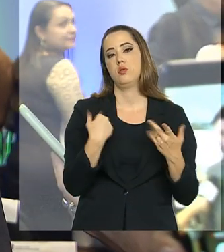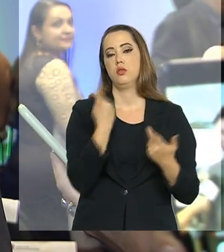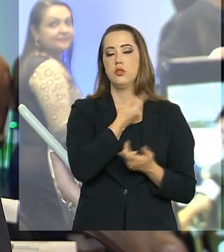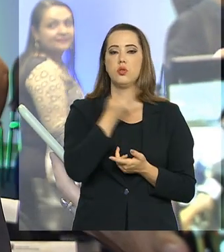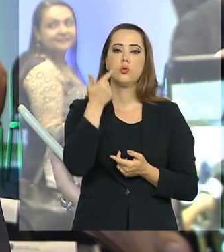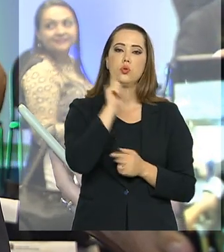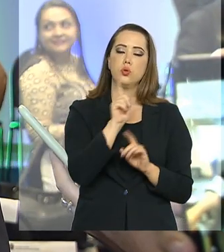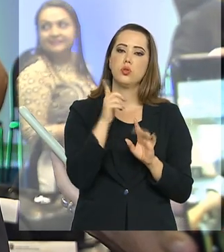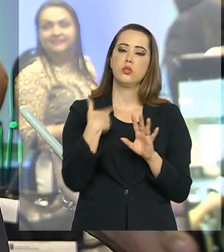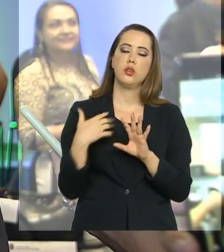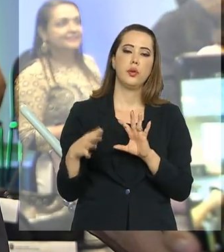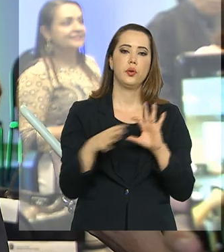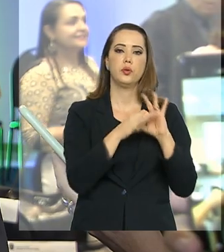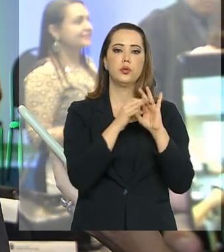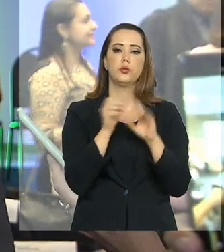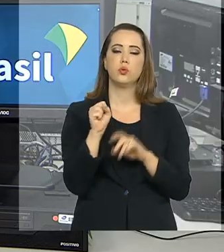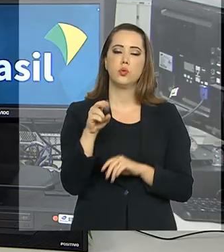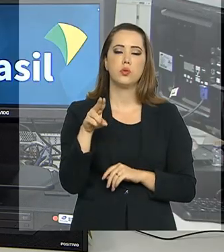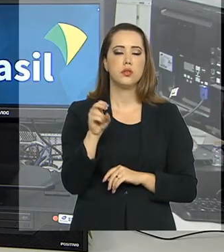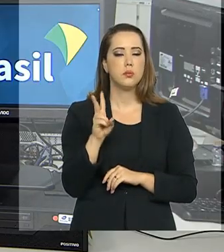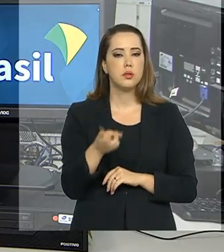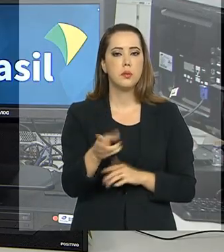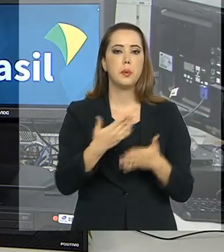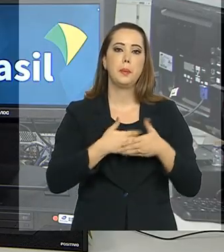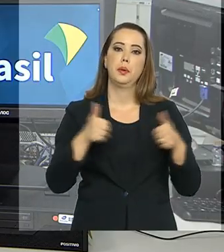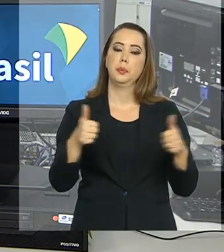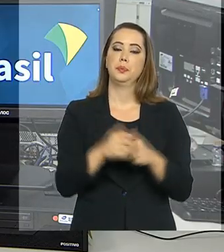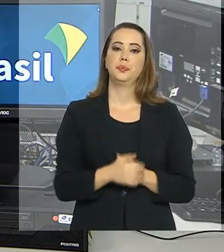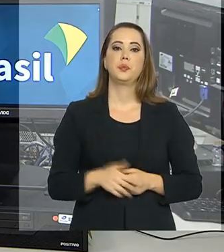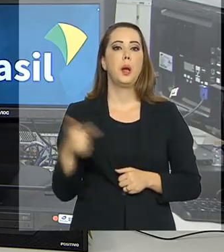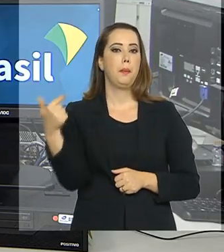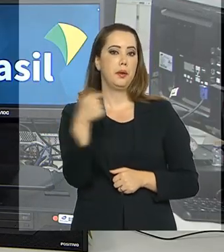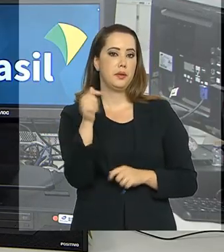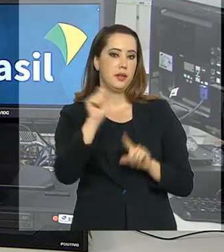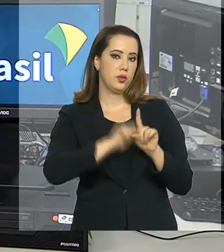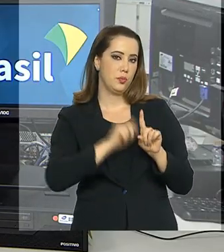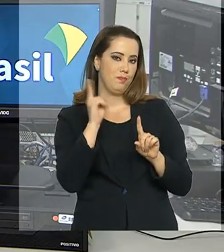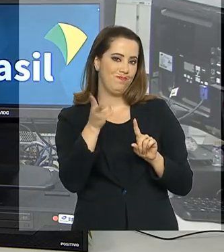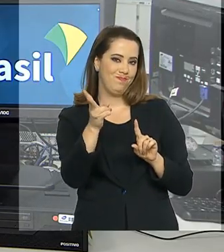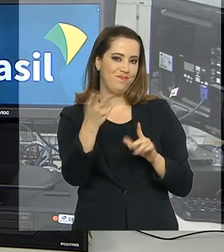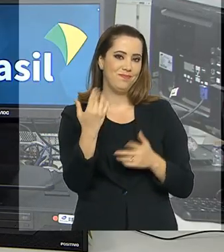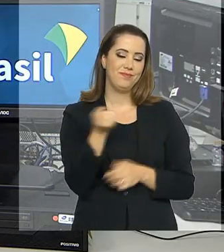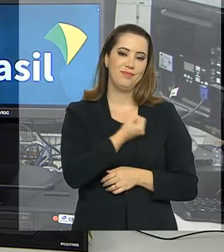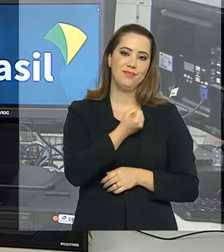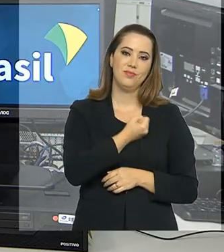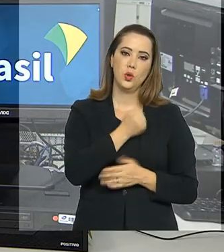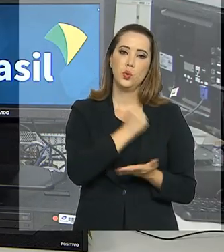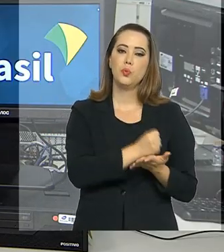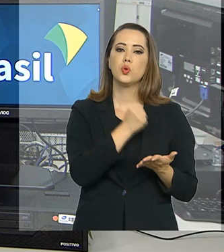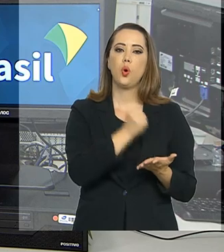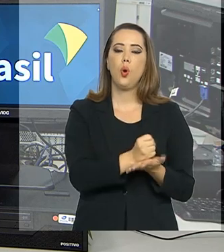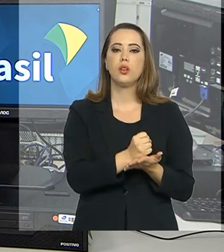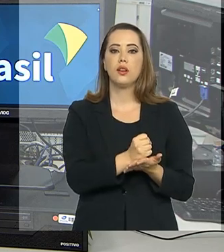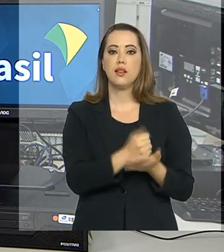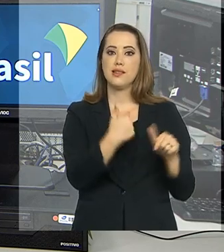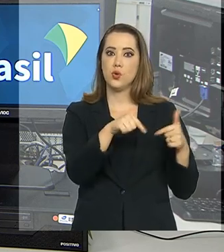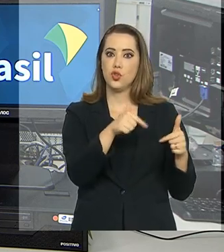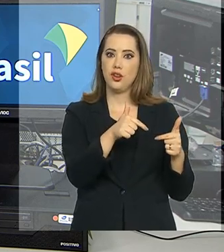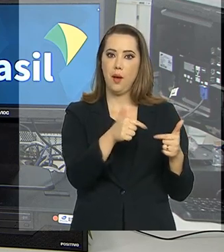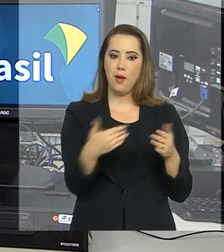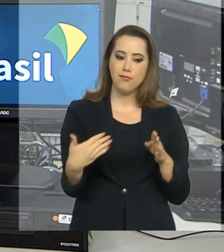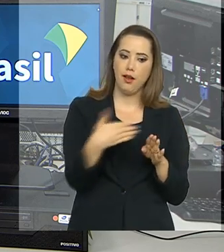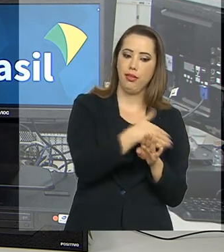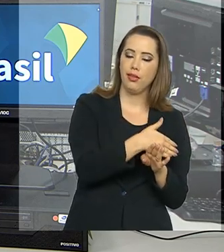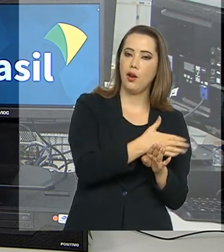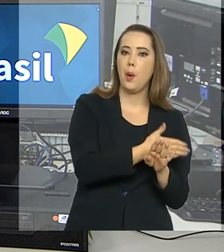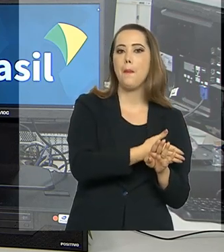consegue construir um sistema cada vez melhor. Pelo sétimo mês consecutivo, o número de contratações foi maior que o de